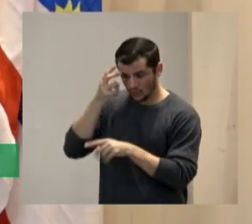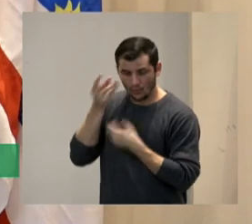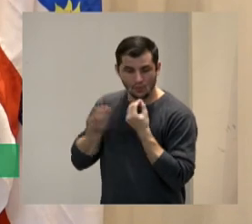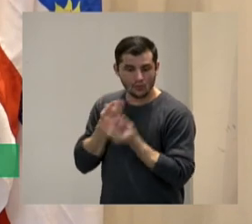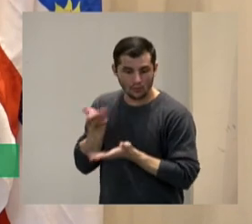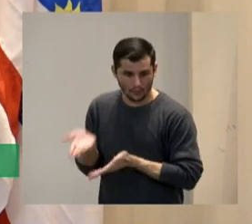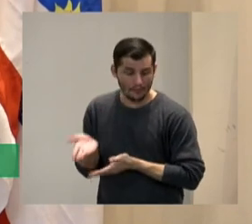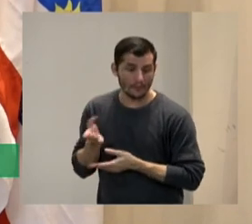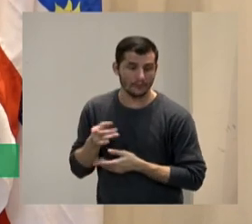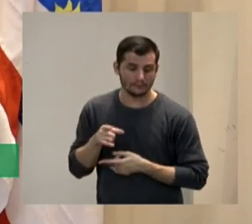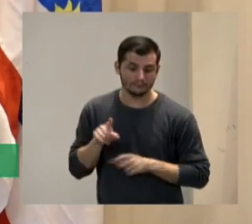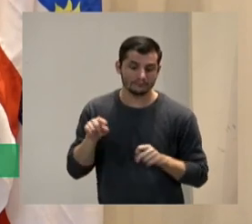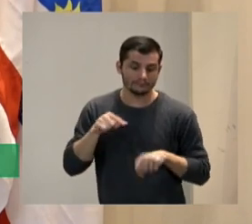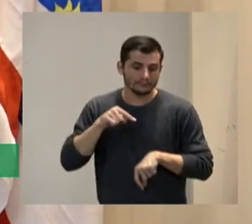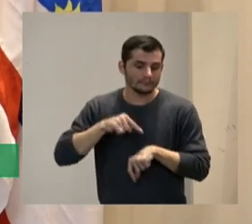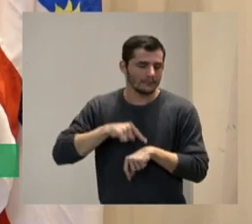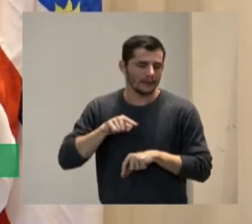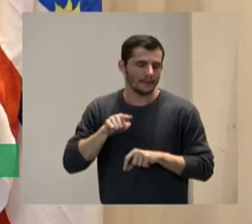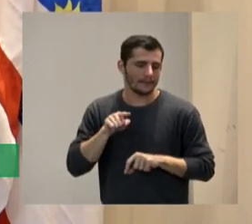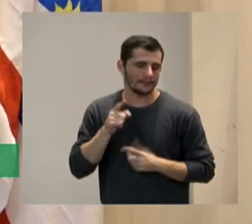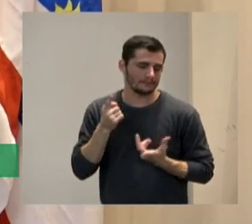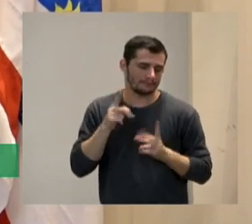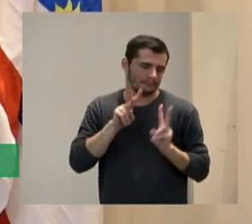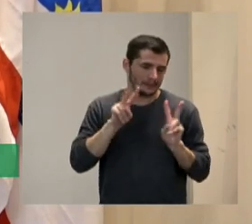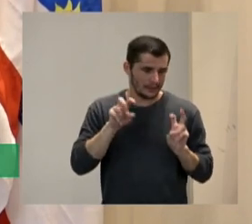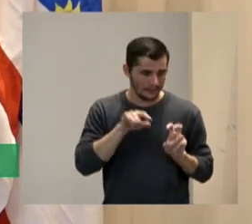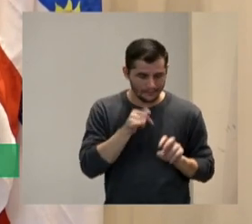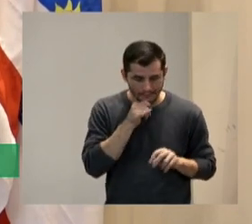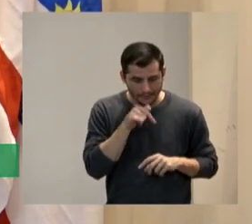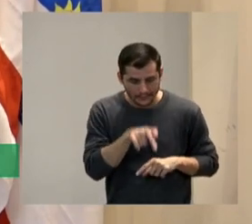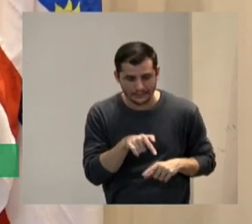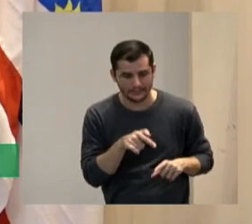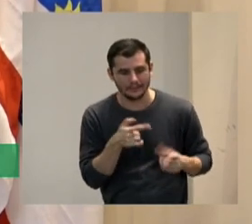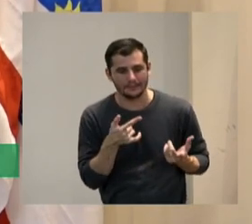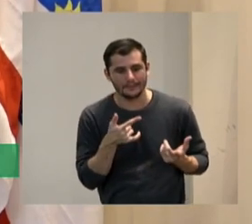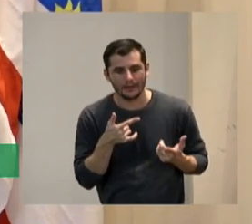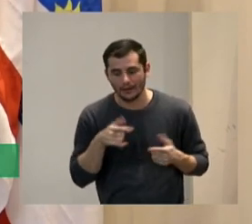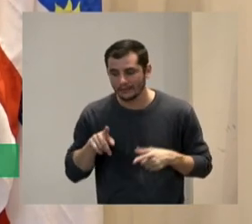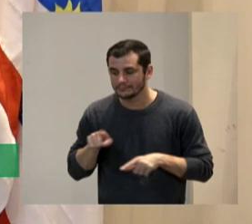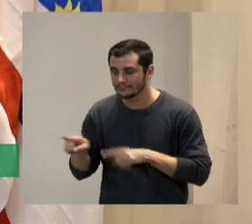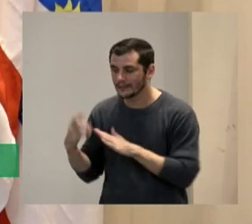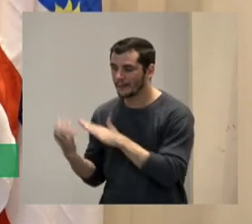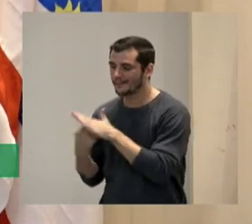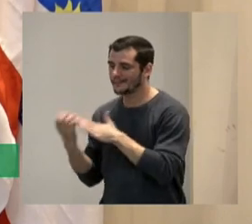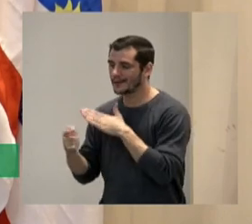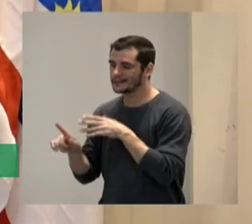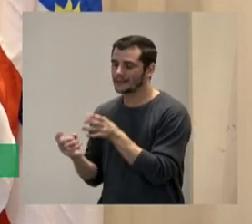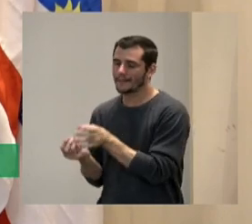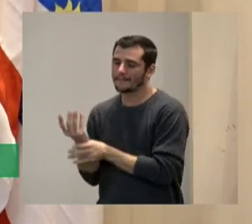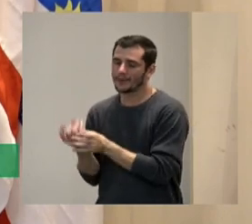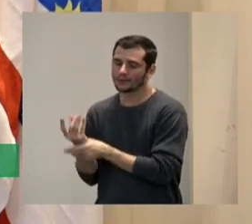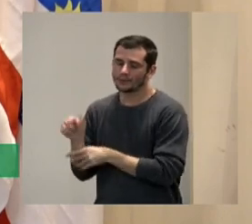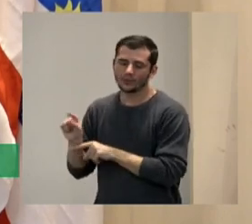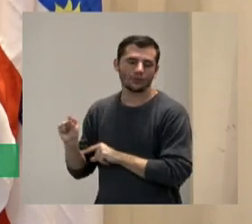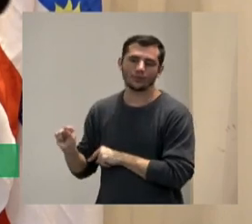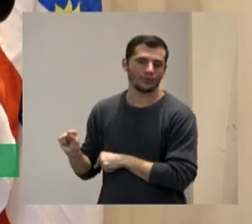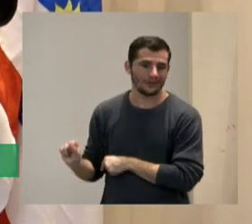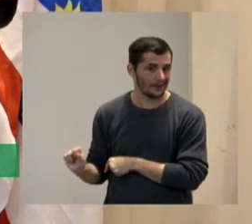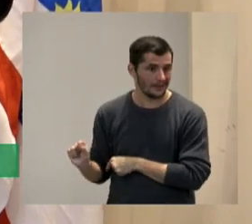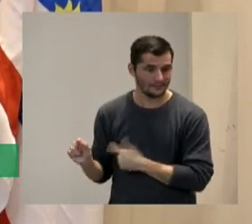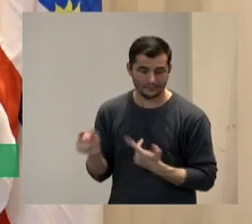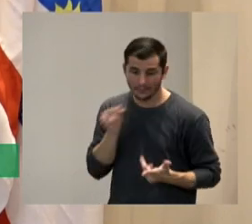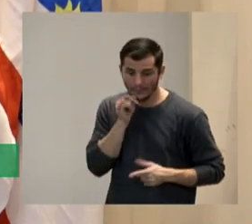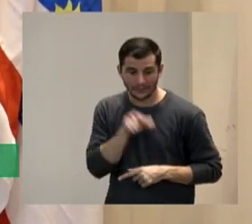quando a gente fala de atividades numa empresa a gente tem por exemplo eu tenho um